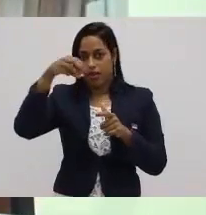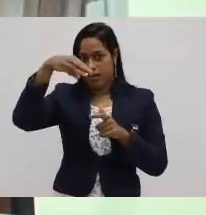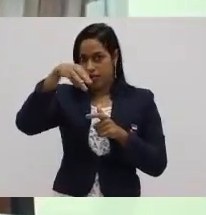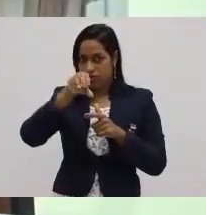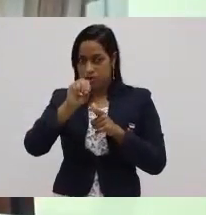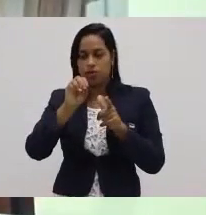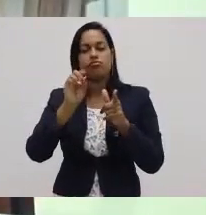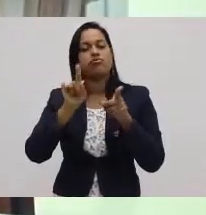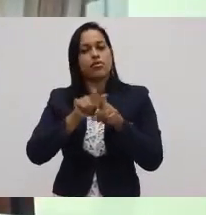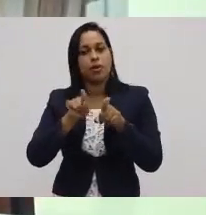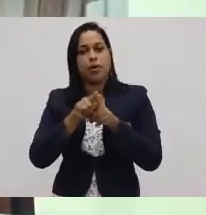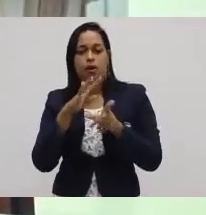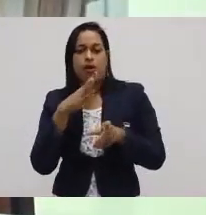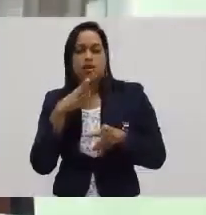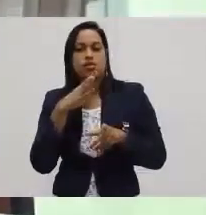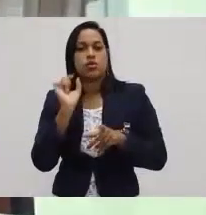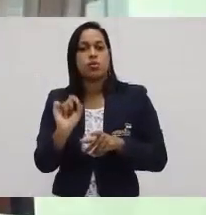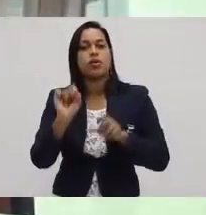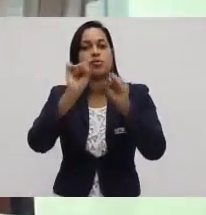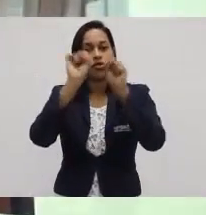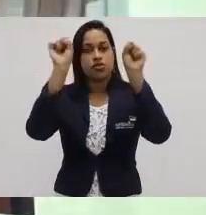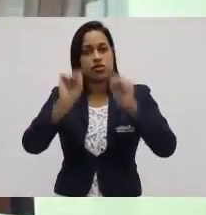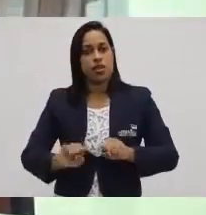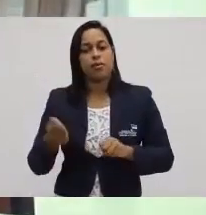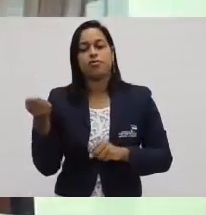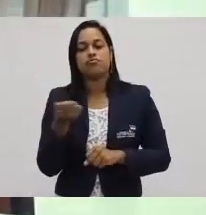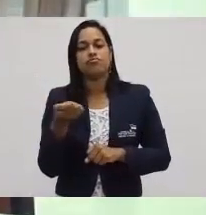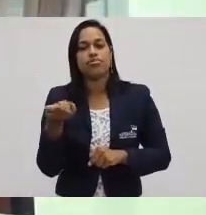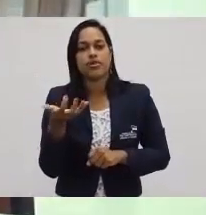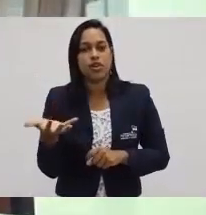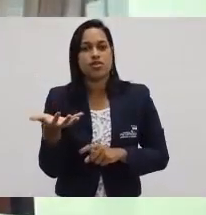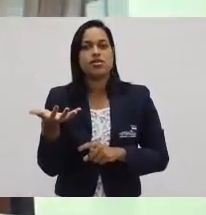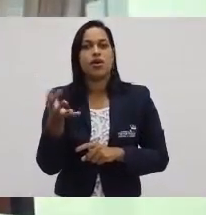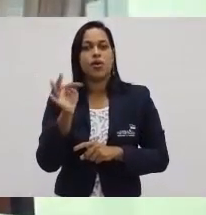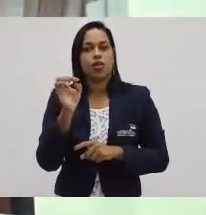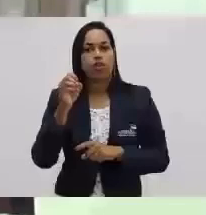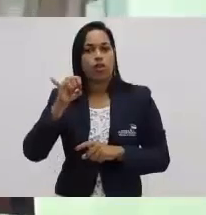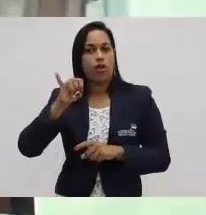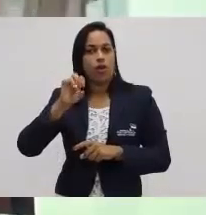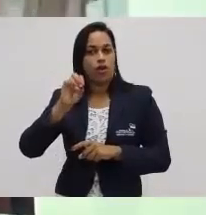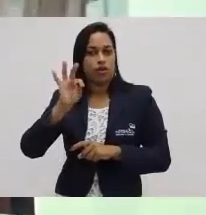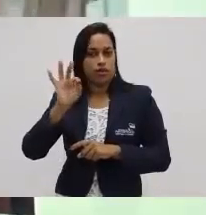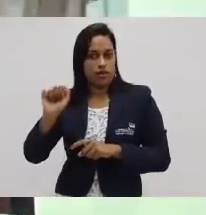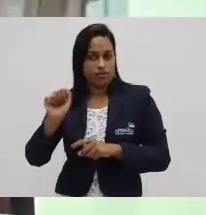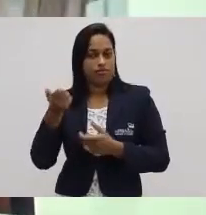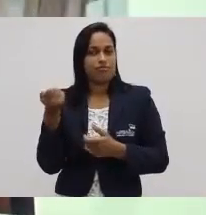conhecido como Sistema de Produção em Chuta, ou o Sistema Toyota de Produção.